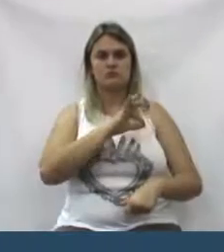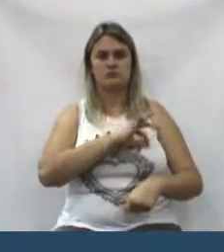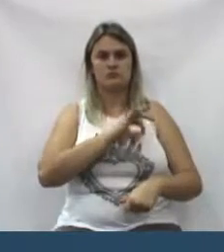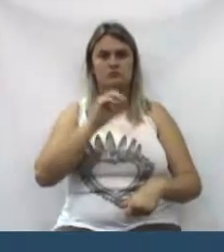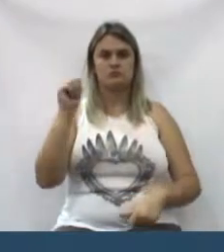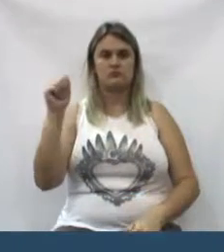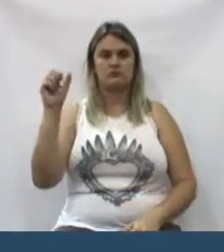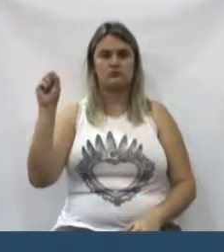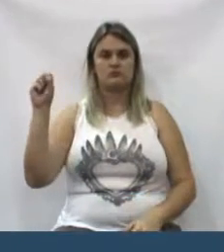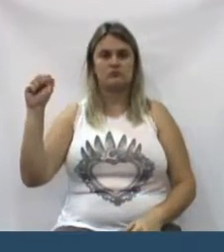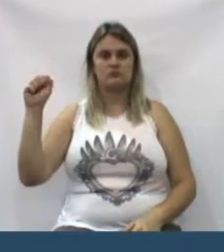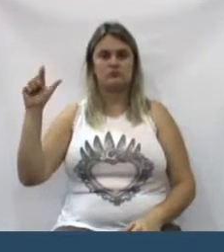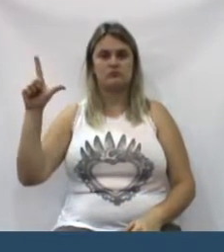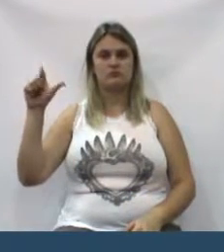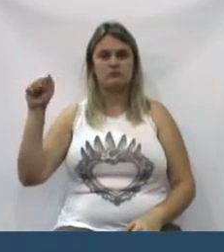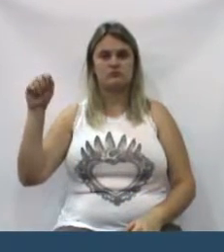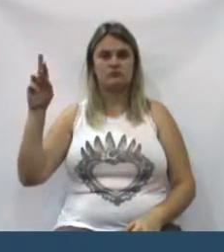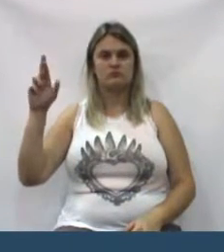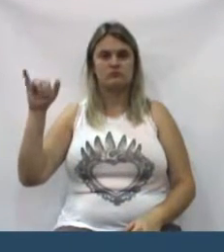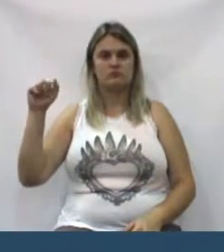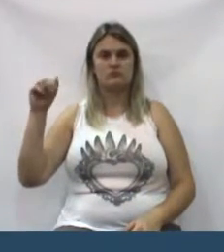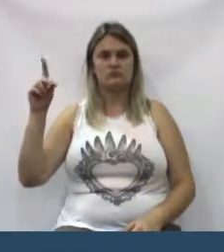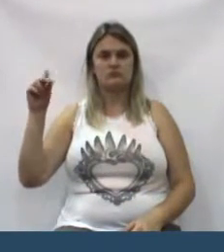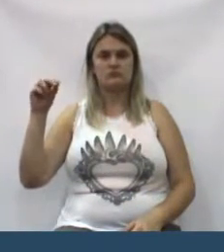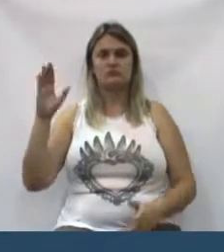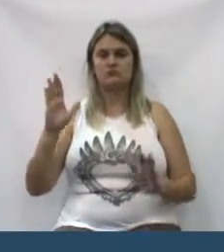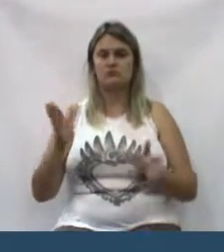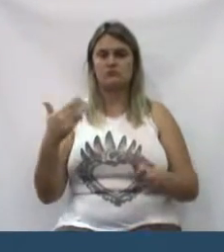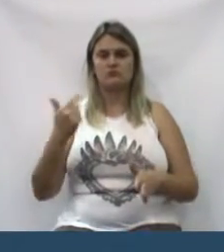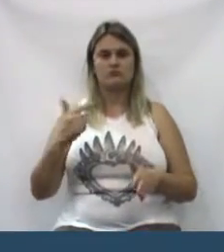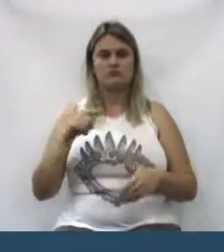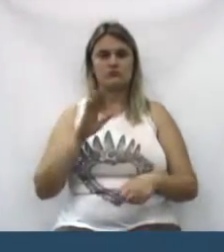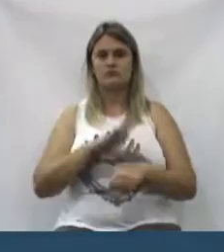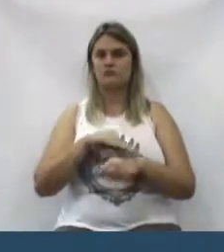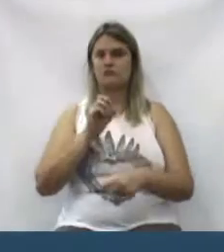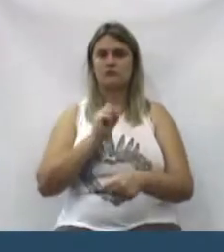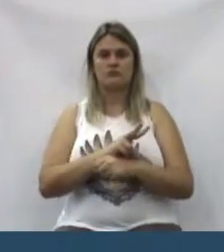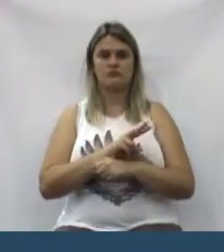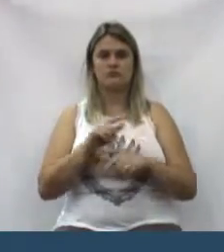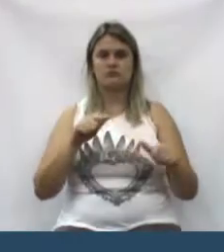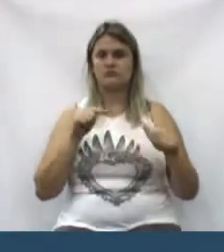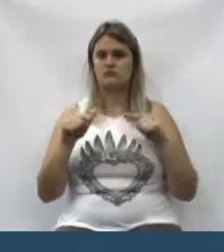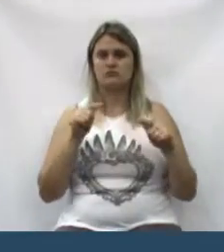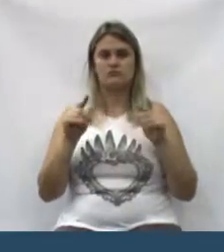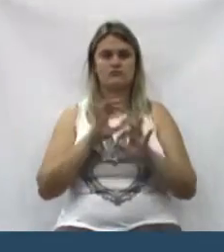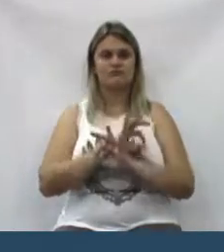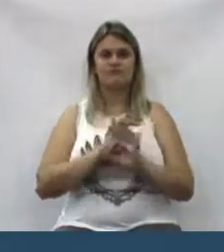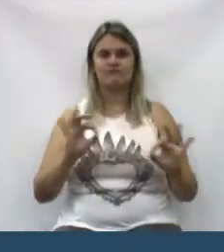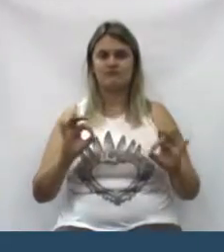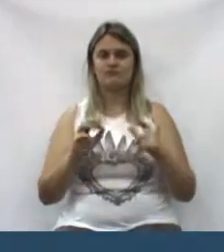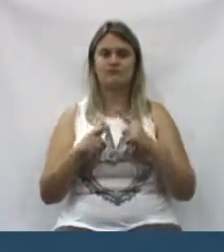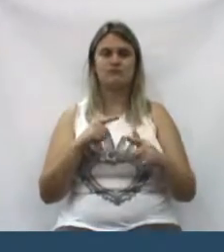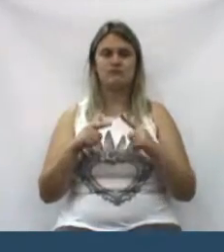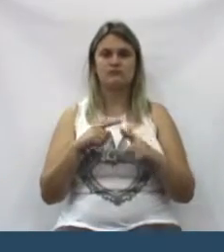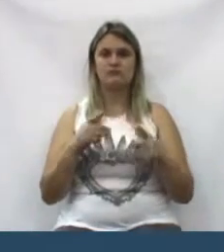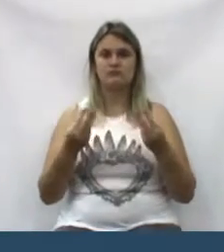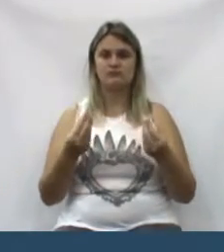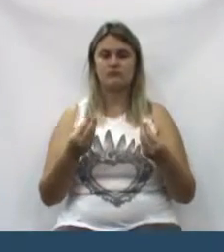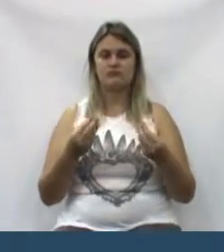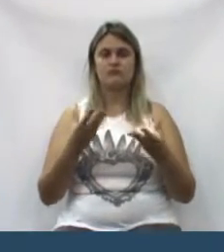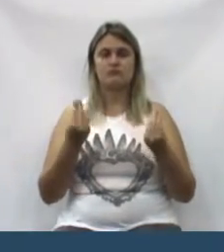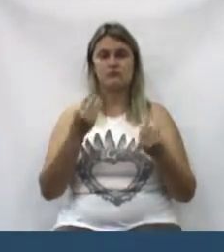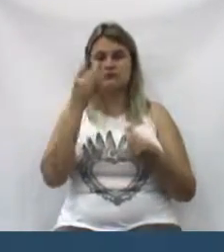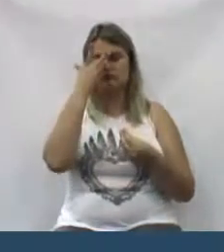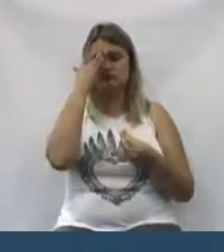além de ser assalariado hoje não tem mais emprego nem para assalariado muita